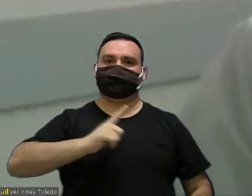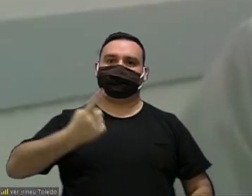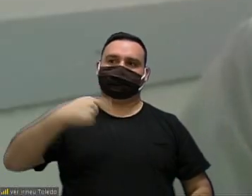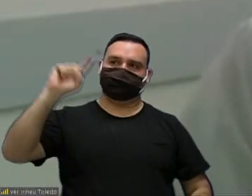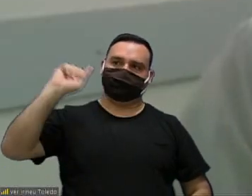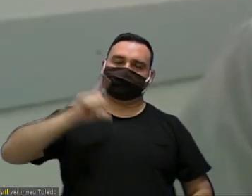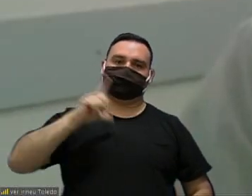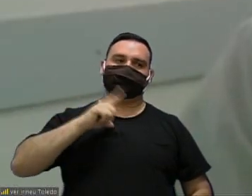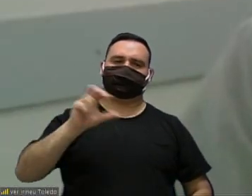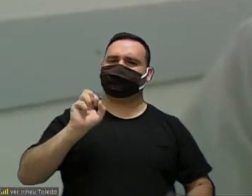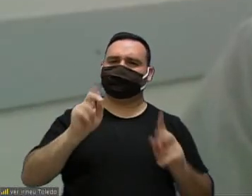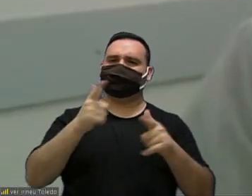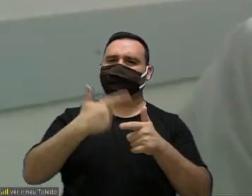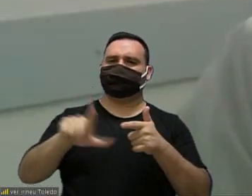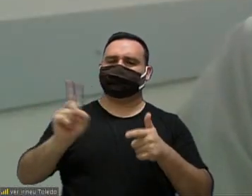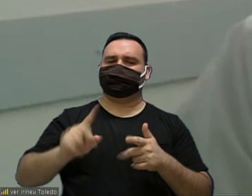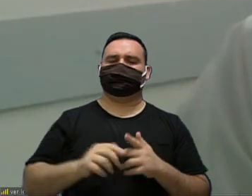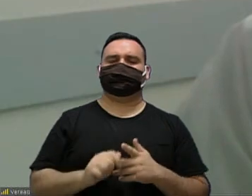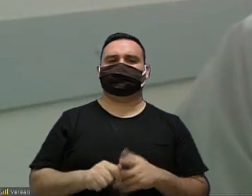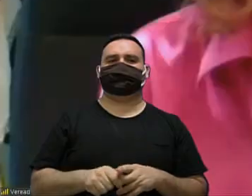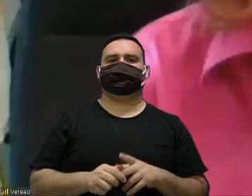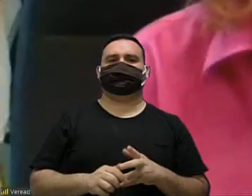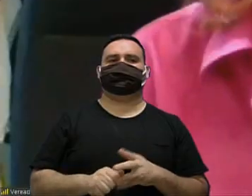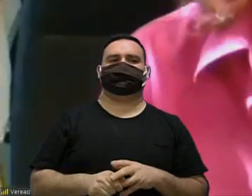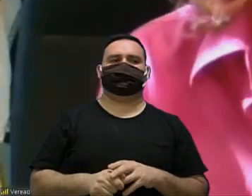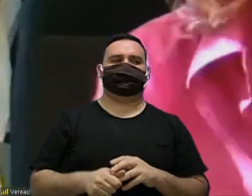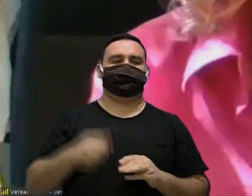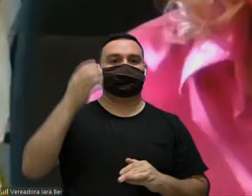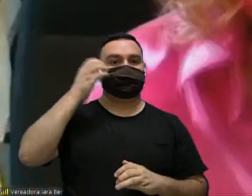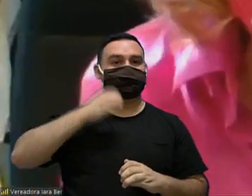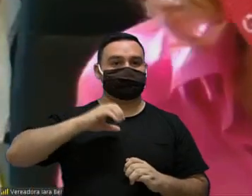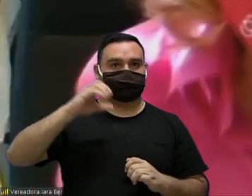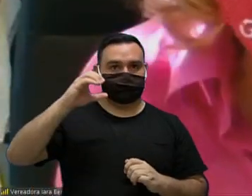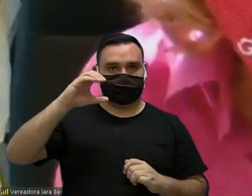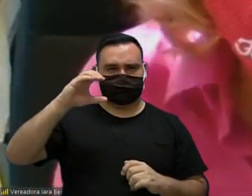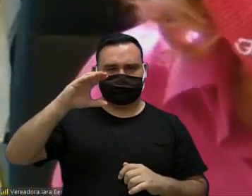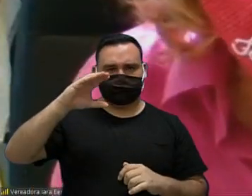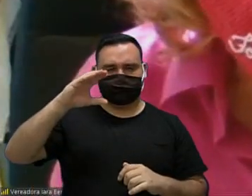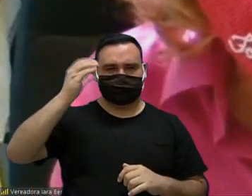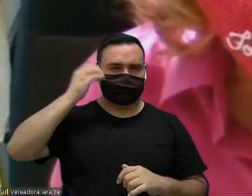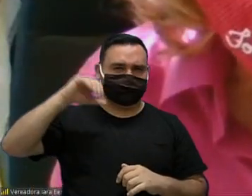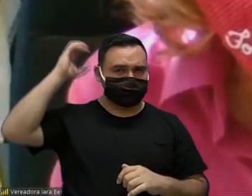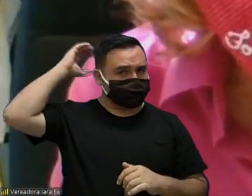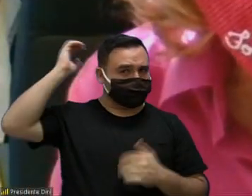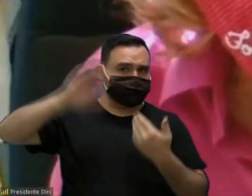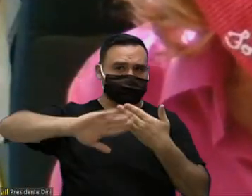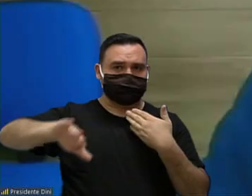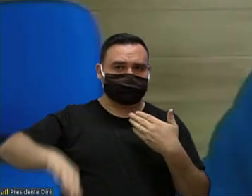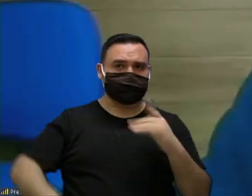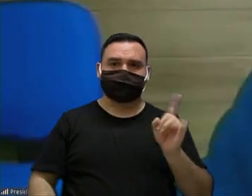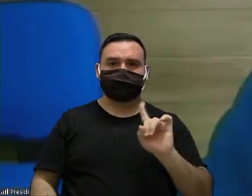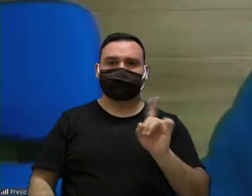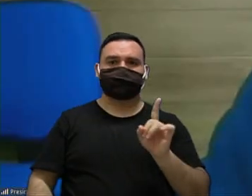mas está bom o vereador Péricles pede uma parte a mim é isso não não